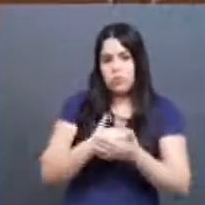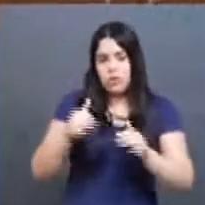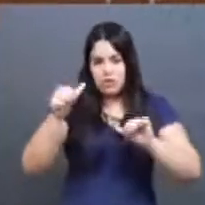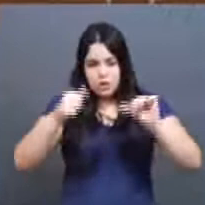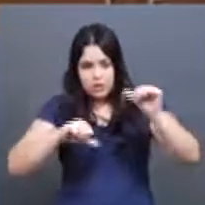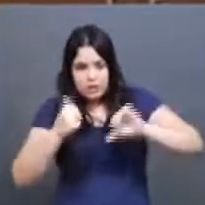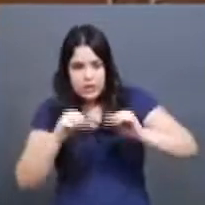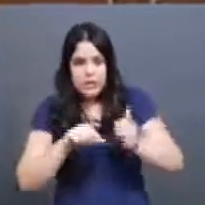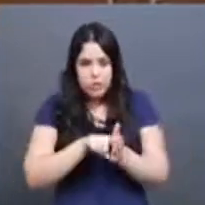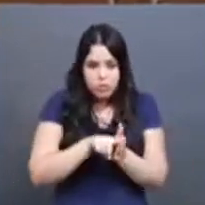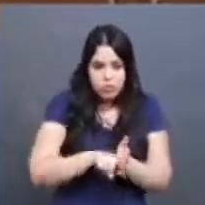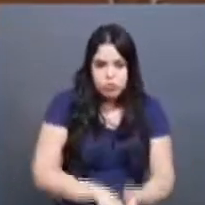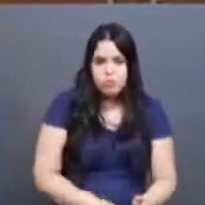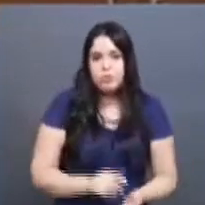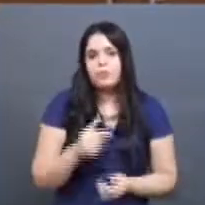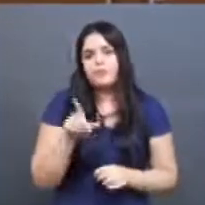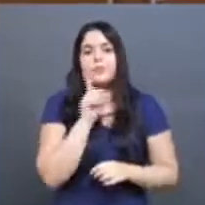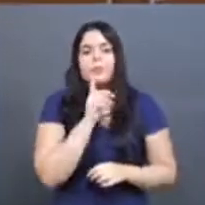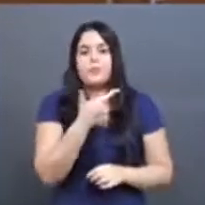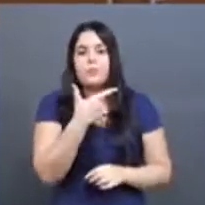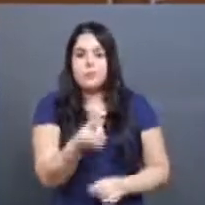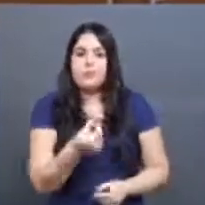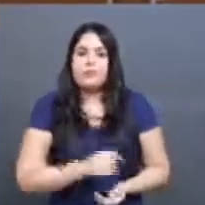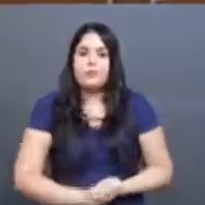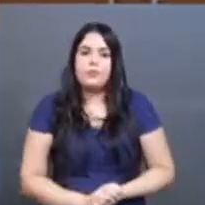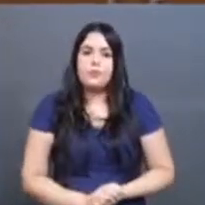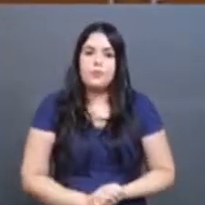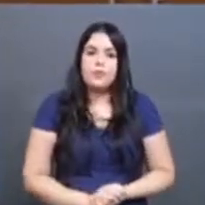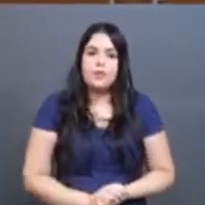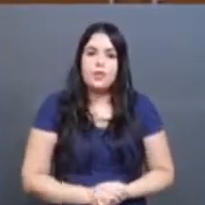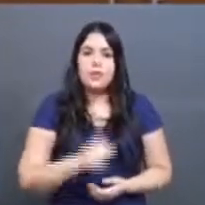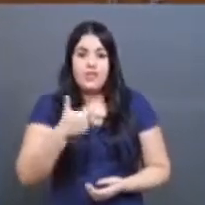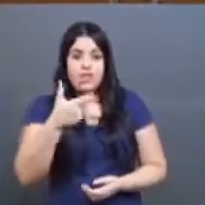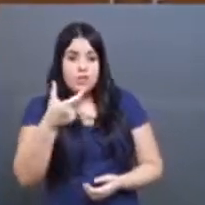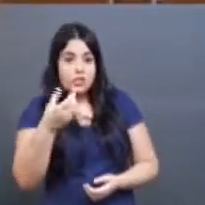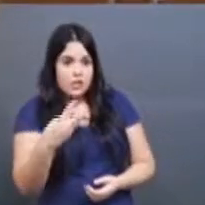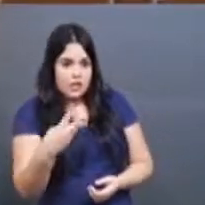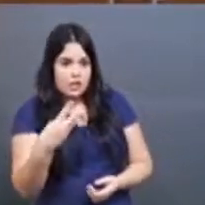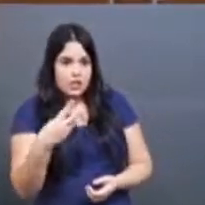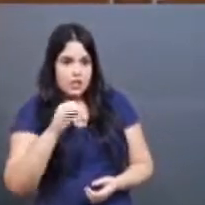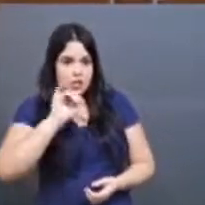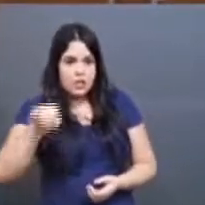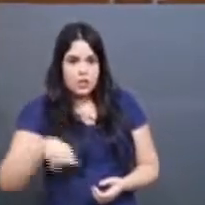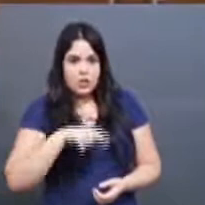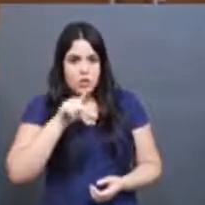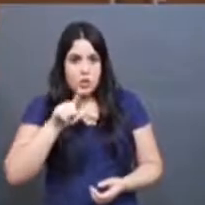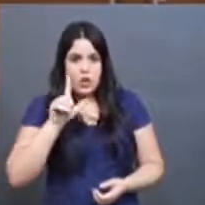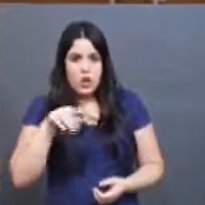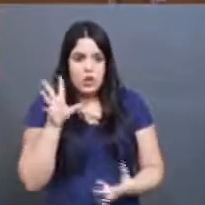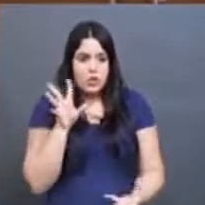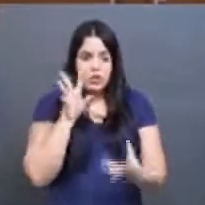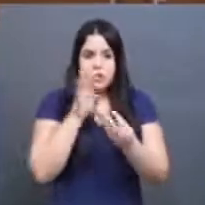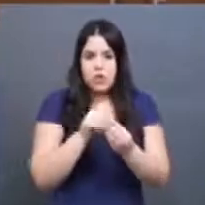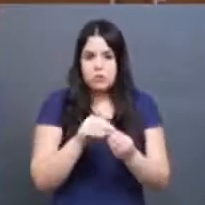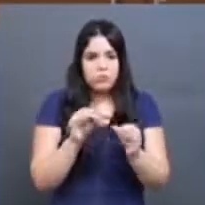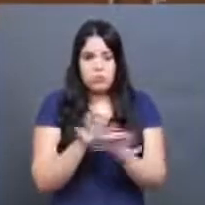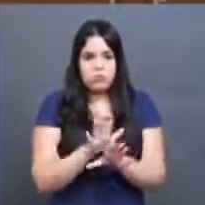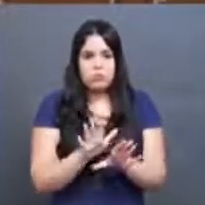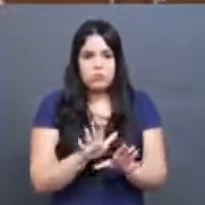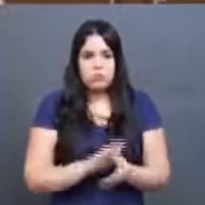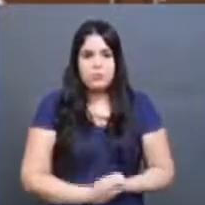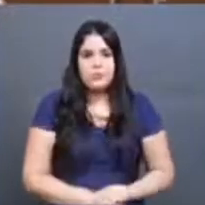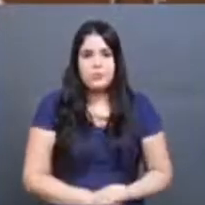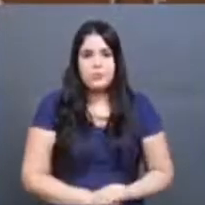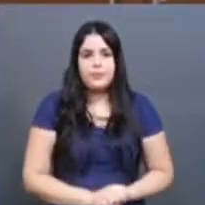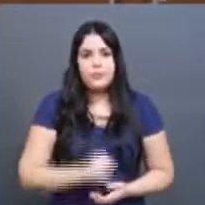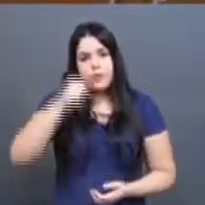iniciam as análises dia 26. Então, nós, dia 23 de julho, é publicação do resultado final do vestibular. Logo